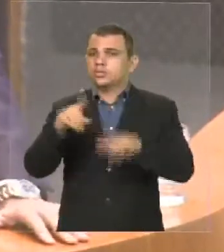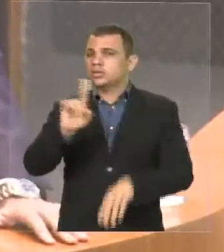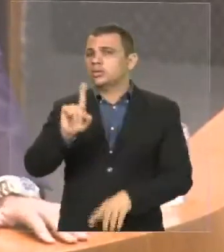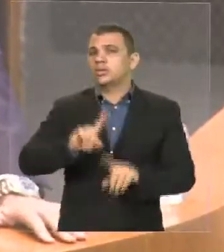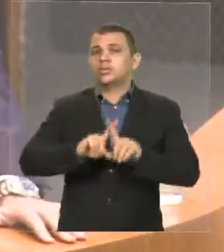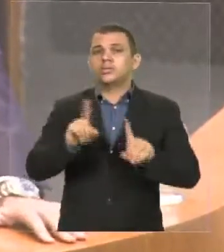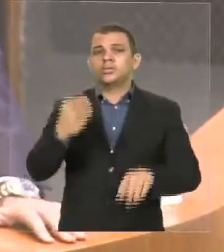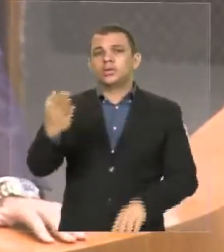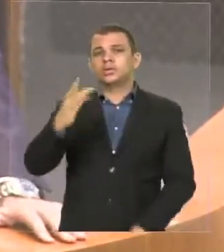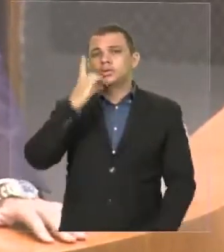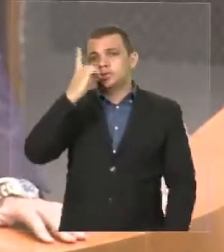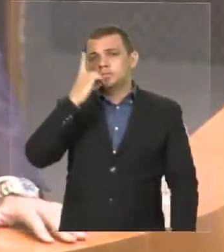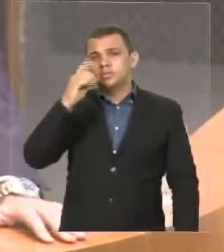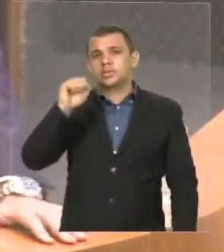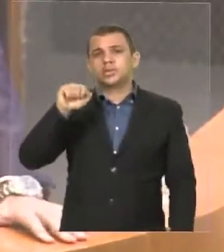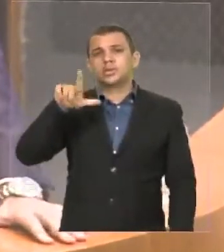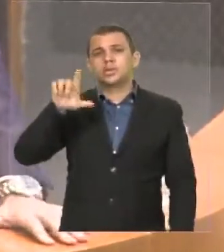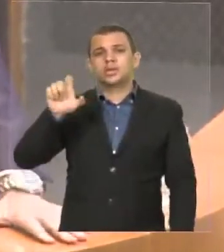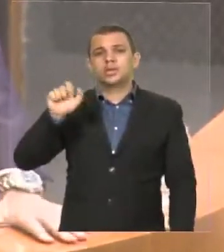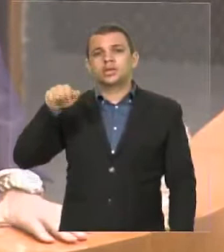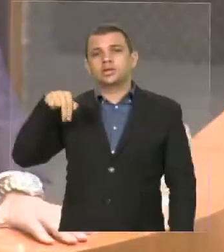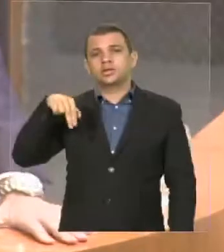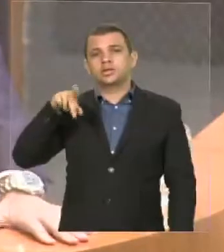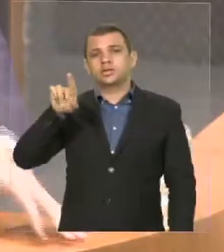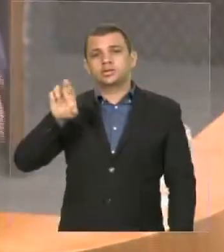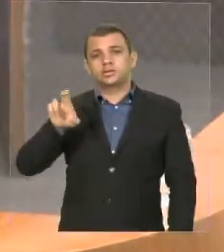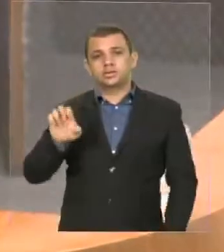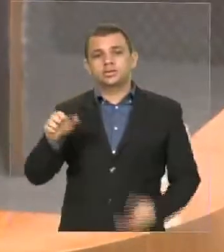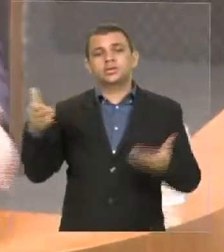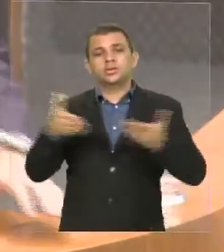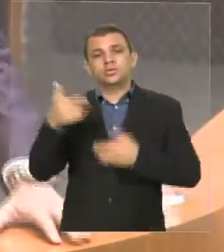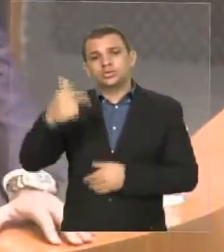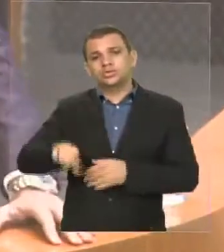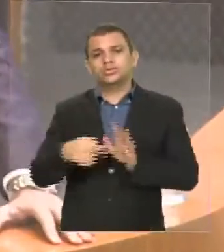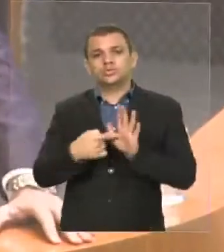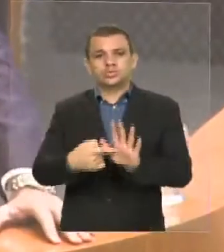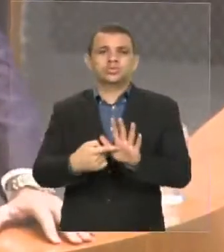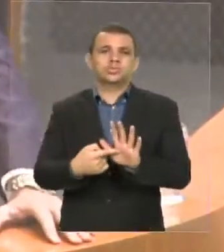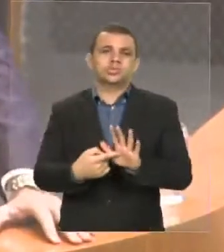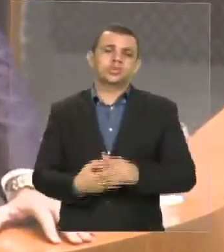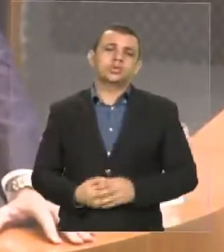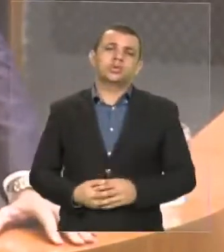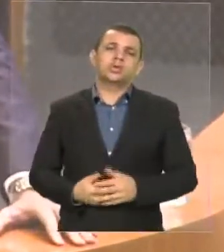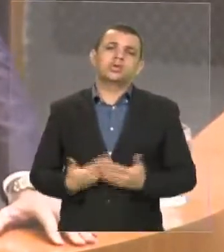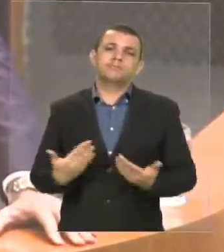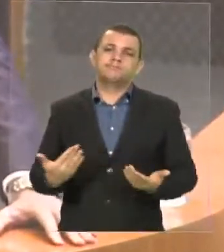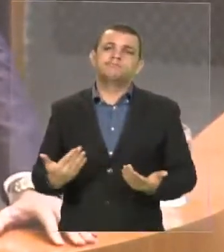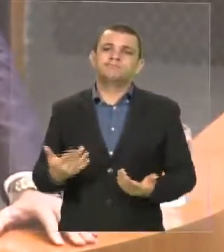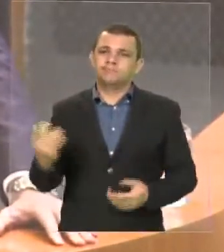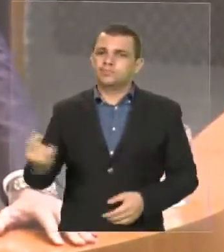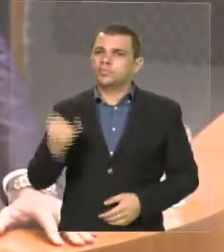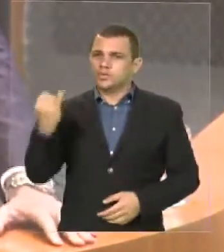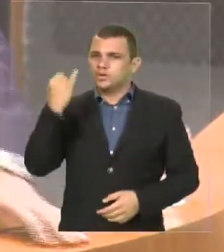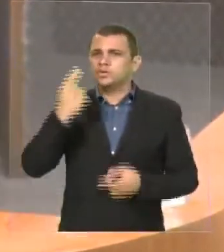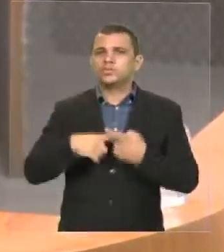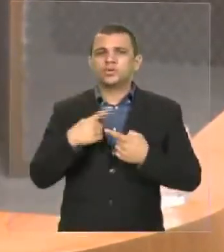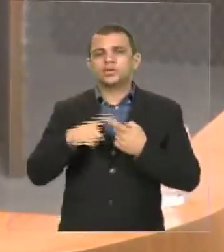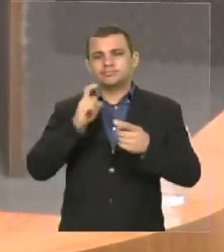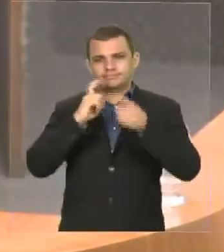Alexandre Almeida traz de novo a esta tribuna, com excelência, e isso enriquece o nosso debate.